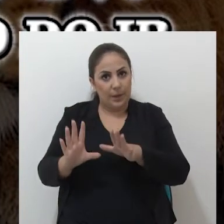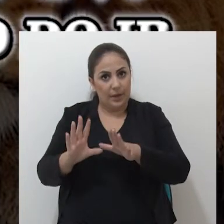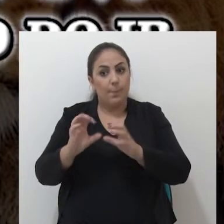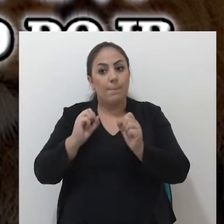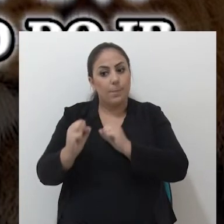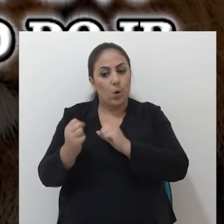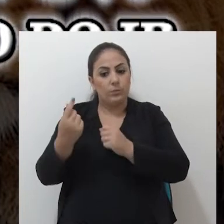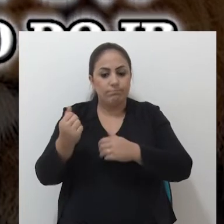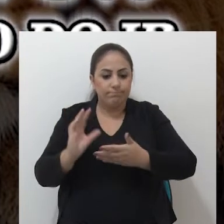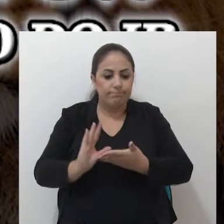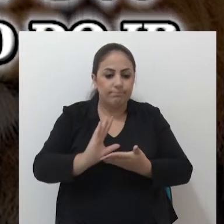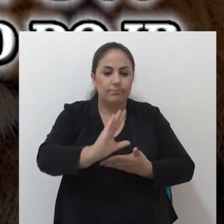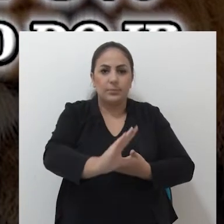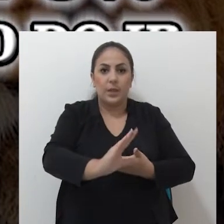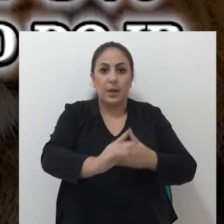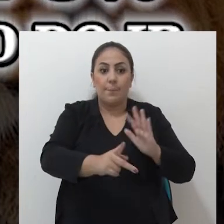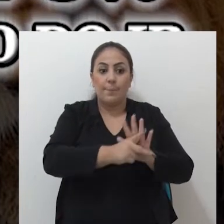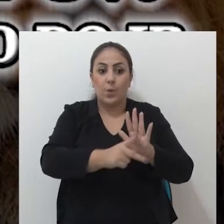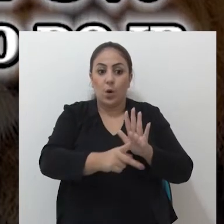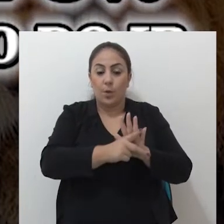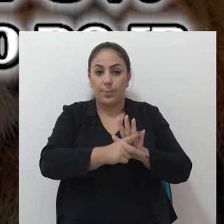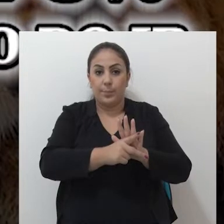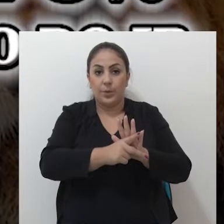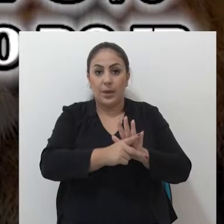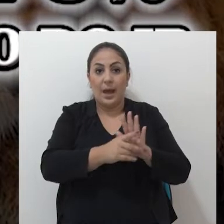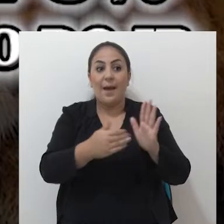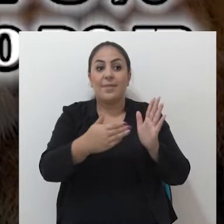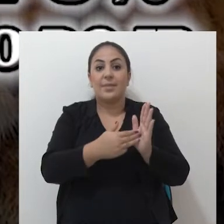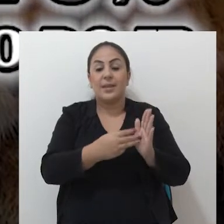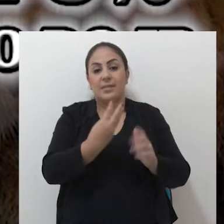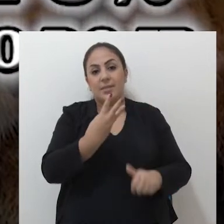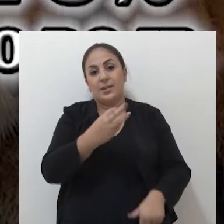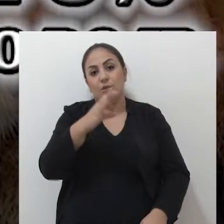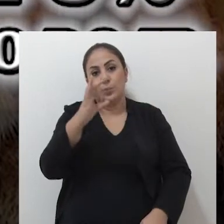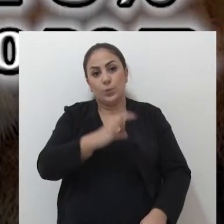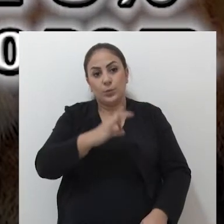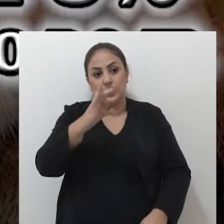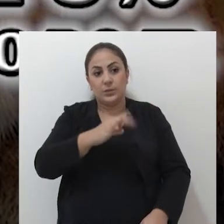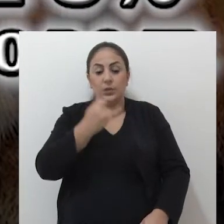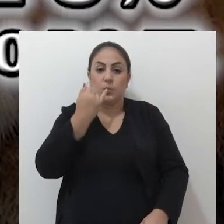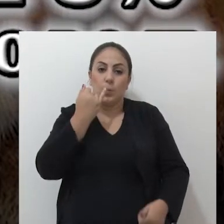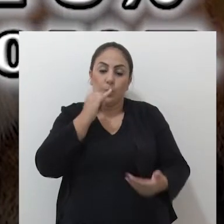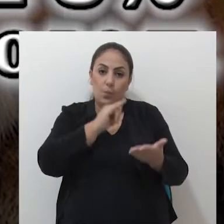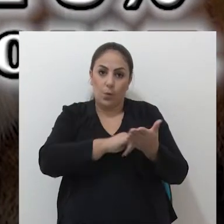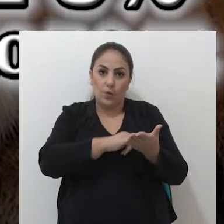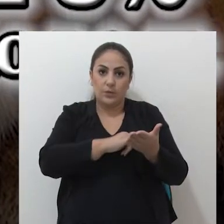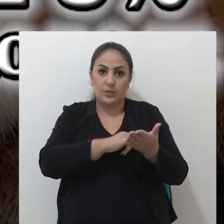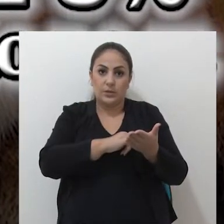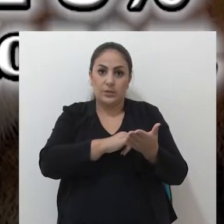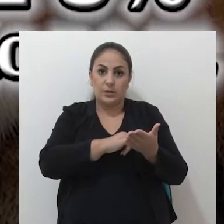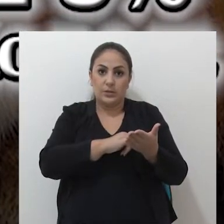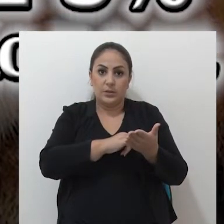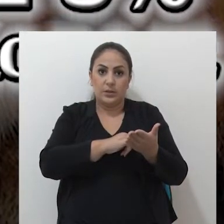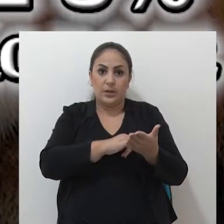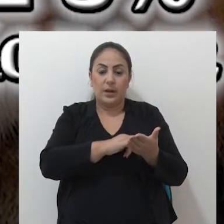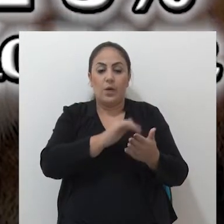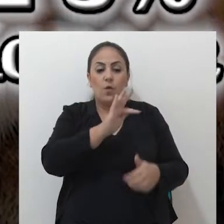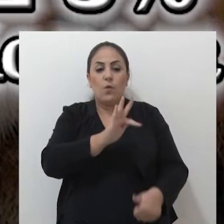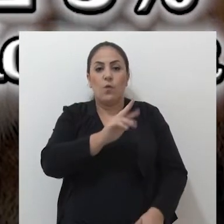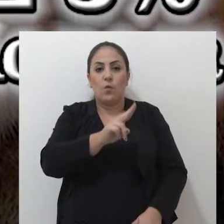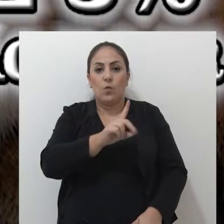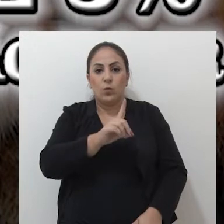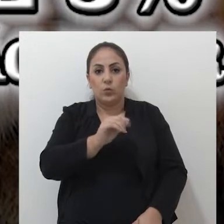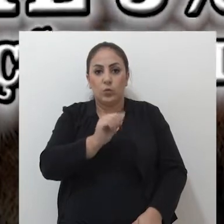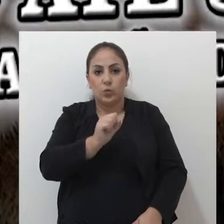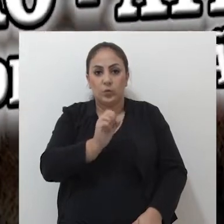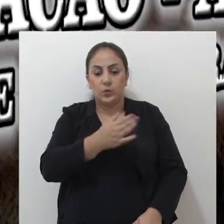permitidas, poderão destinar diretamente na declaração até 3% do imposto devido apurado aos